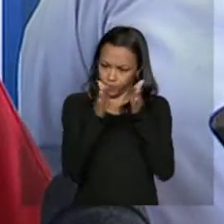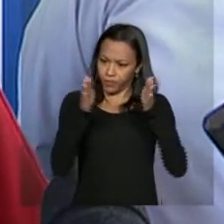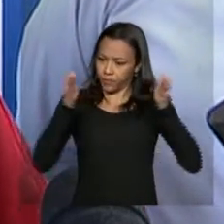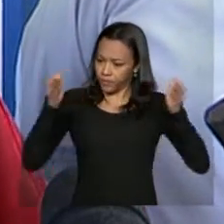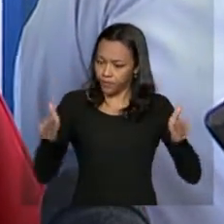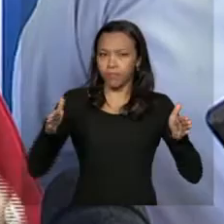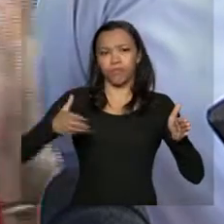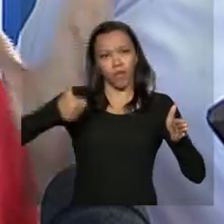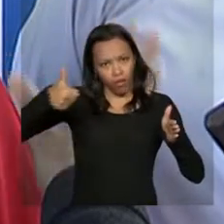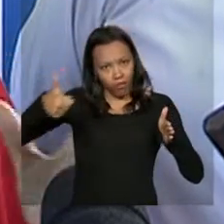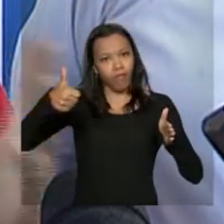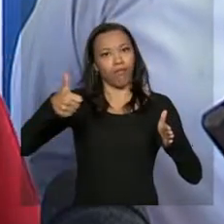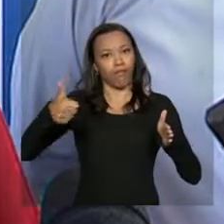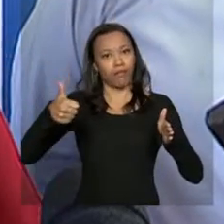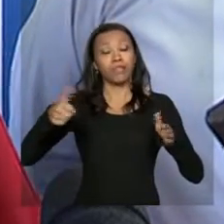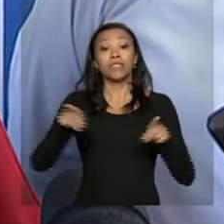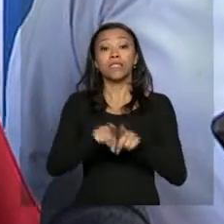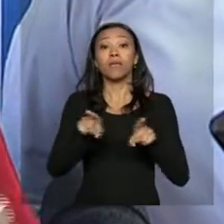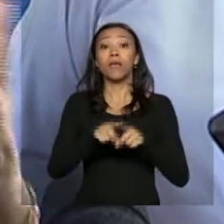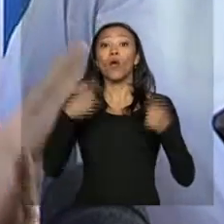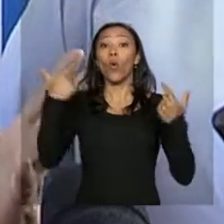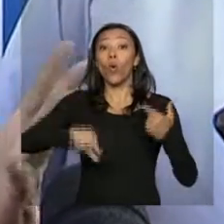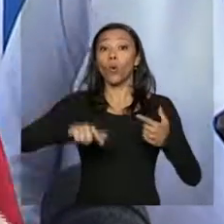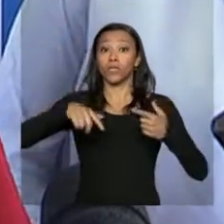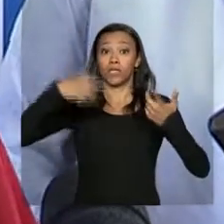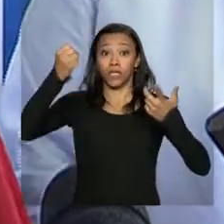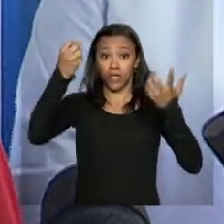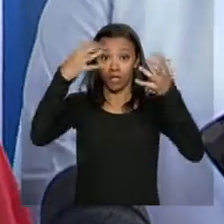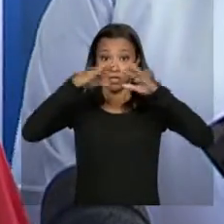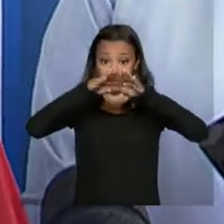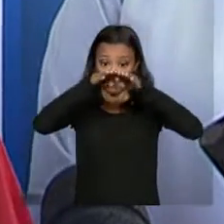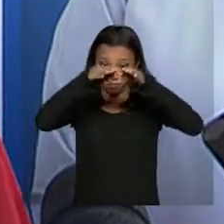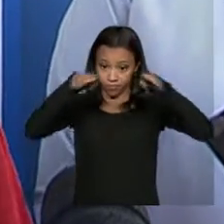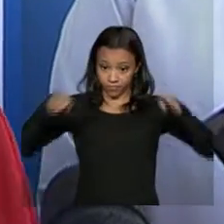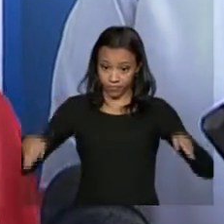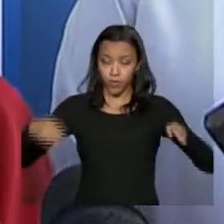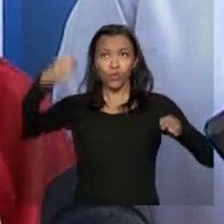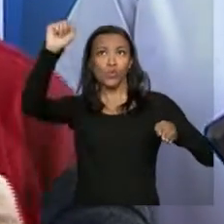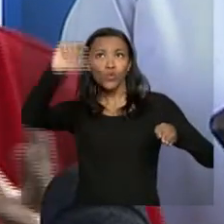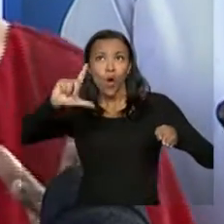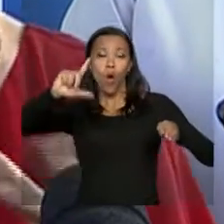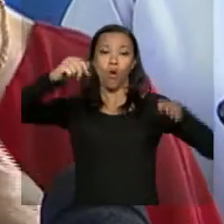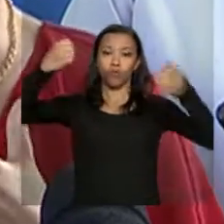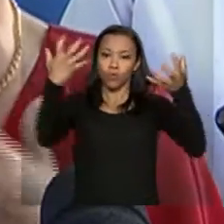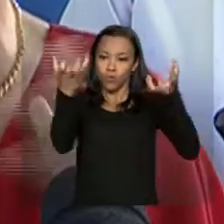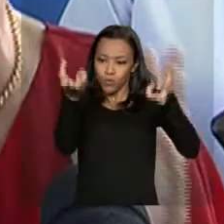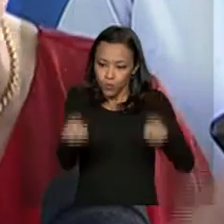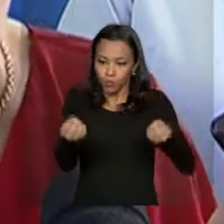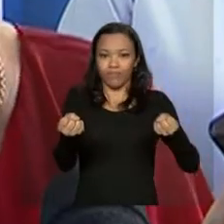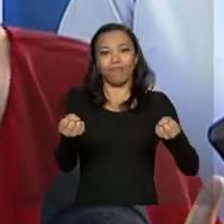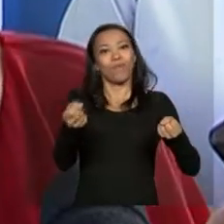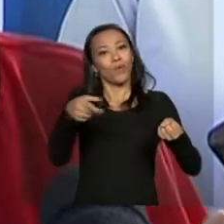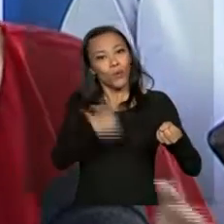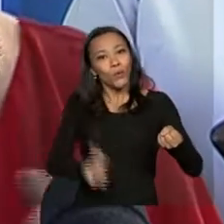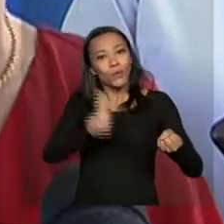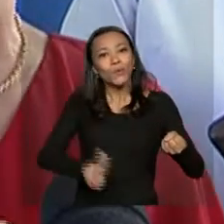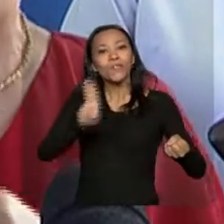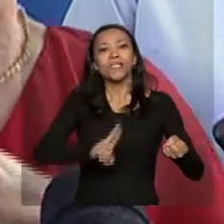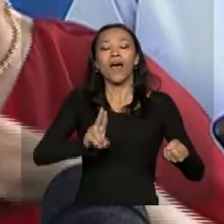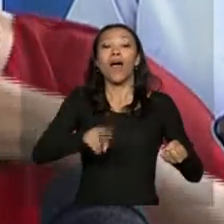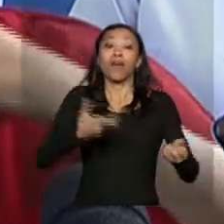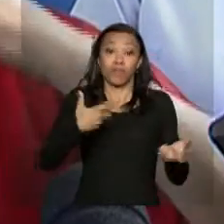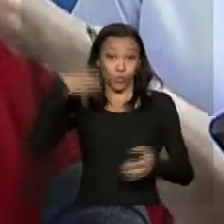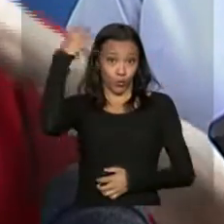colocamos a forma de captação de energia mais barata, é a solar térmica, principalmente para o uso de água, de banho,